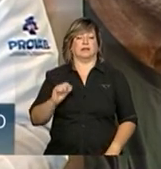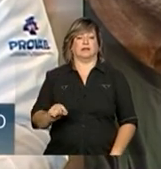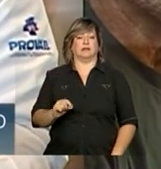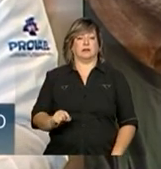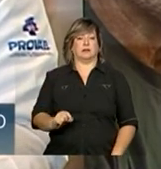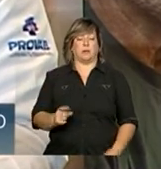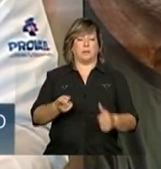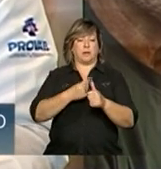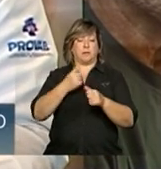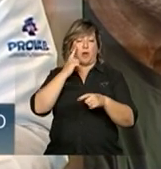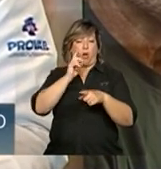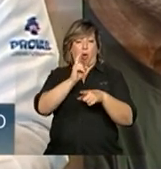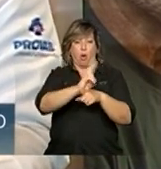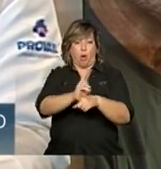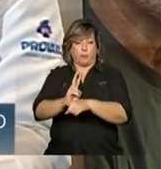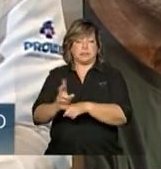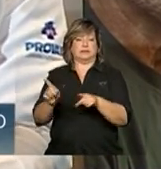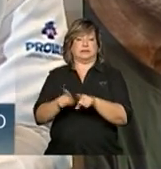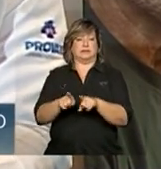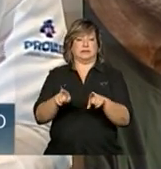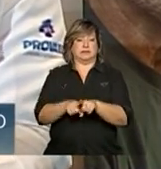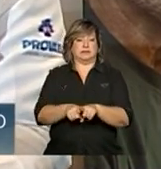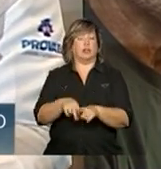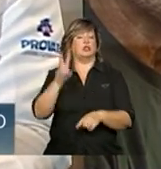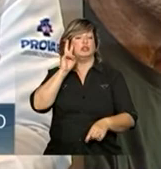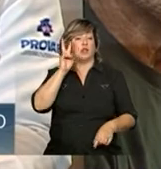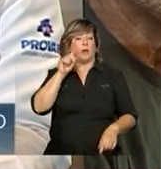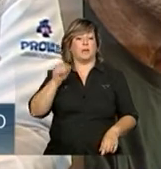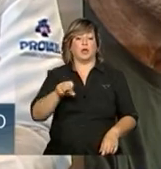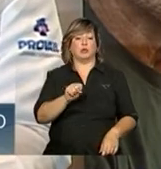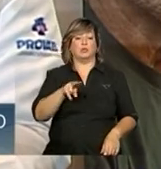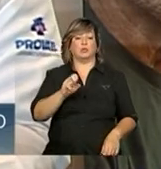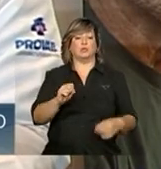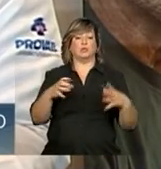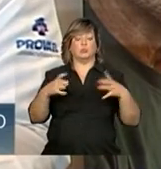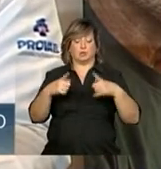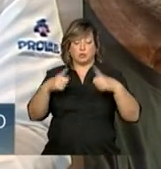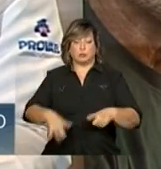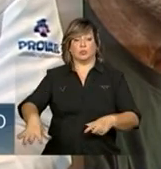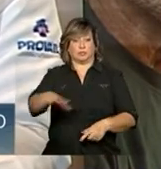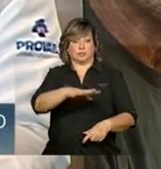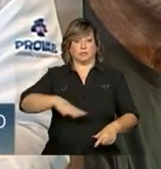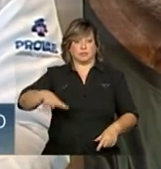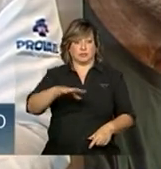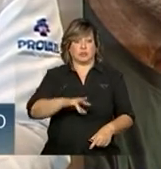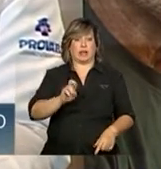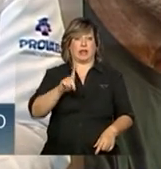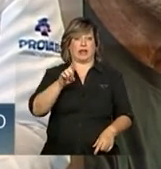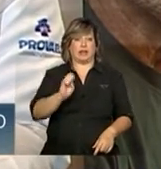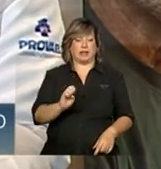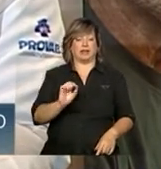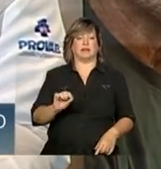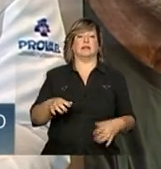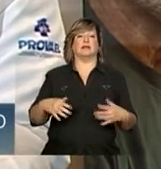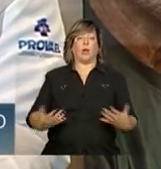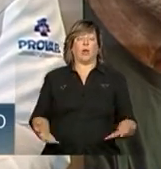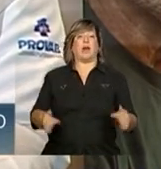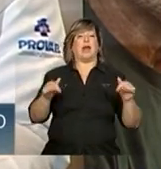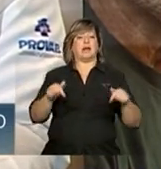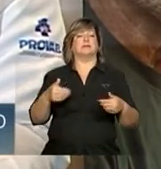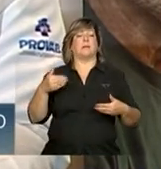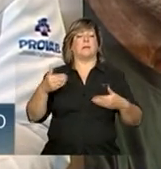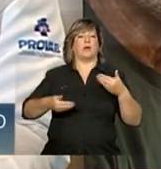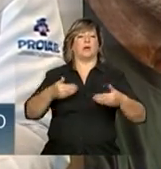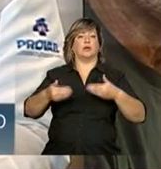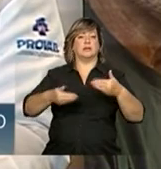observação também, observação sobre o sistema de saúde local, sobre a rede de saúde local, a rede de referência. Então, esse será um processo